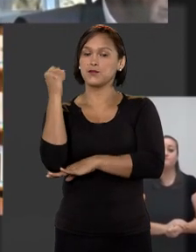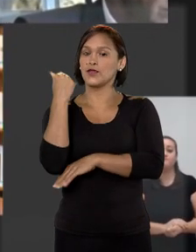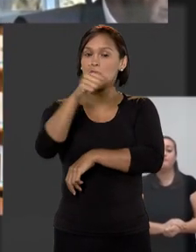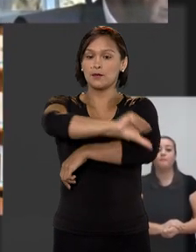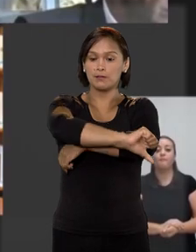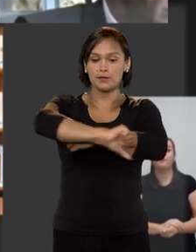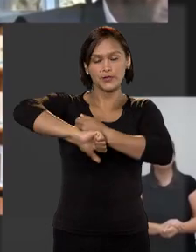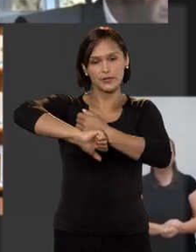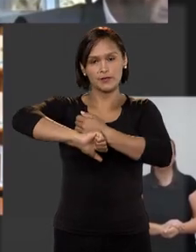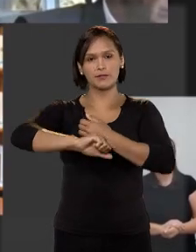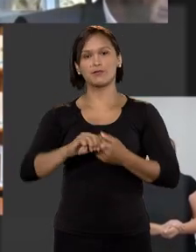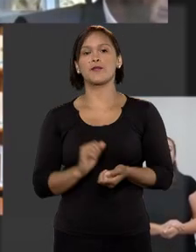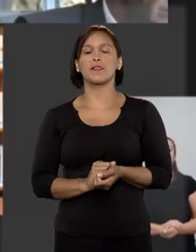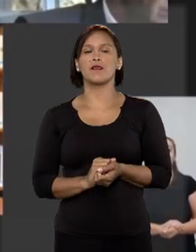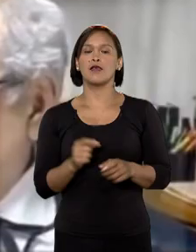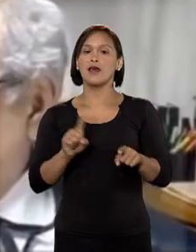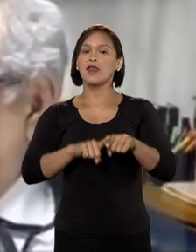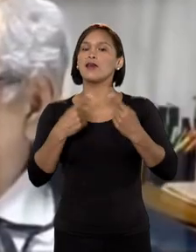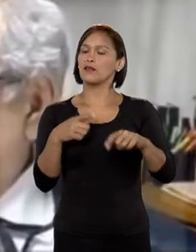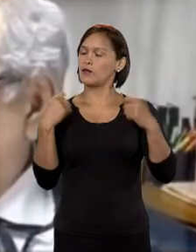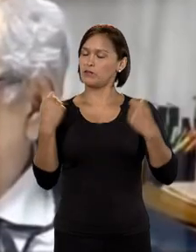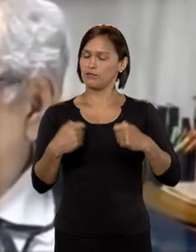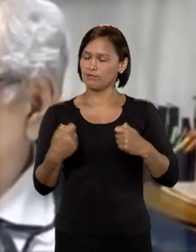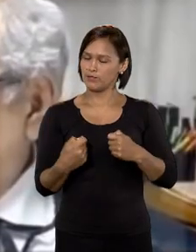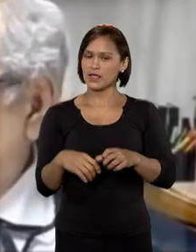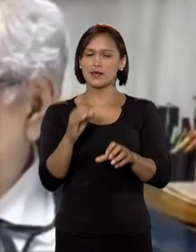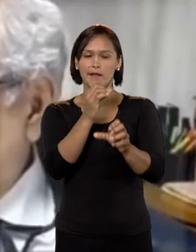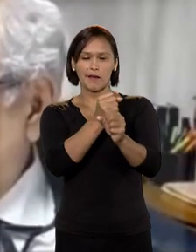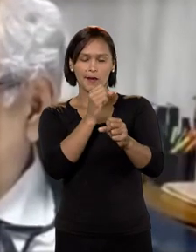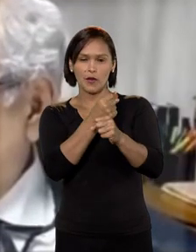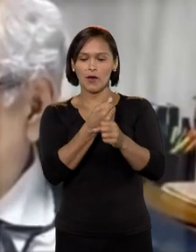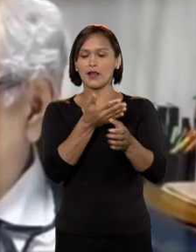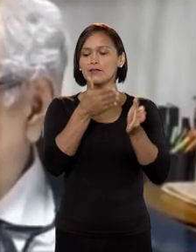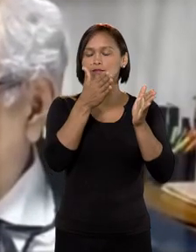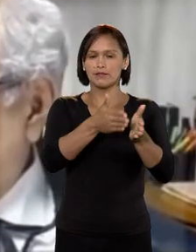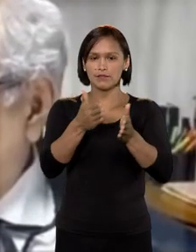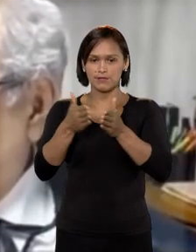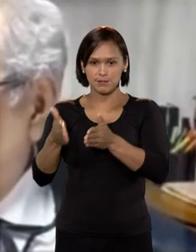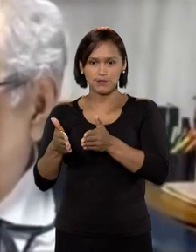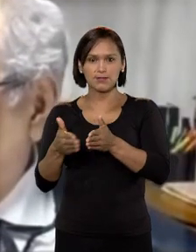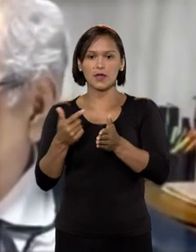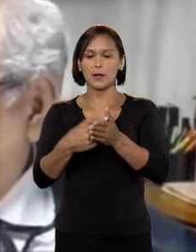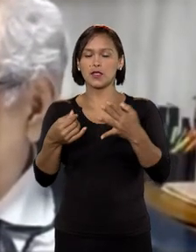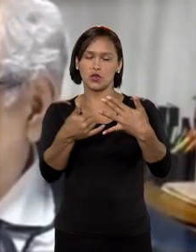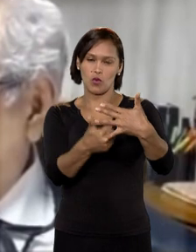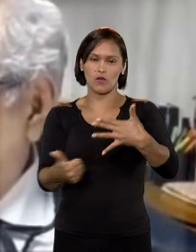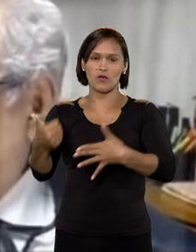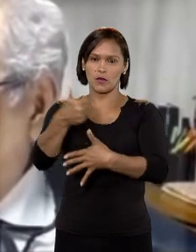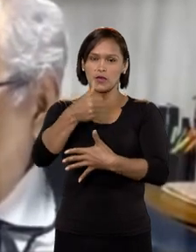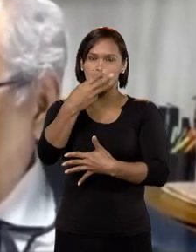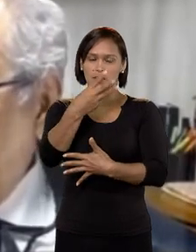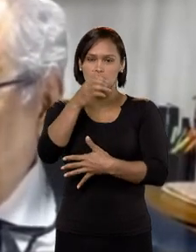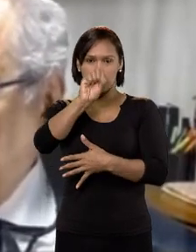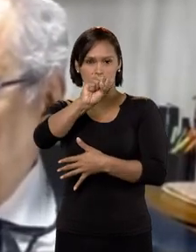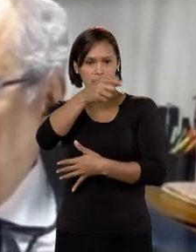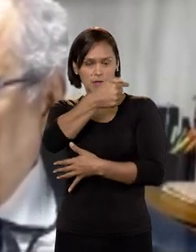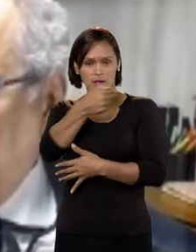gravíssimo dano moral e estético. Por isso, devem sim ser calculados separadamente, conforme a súmula